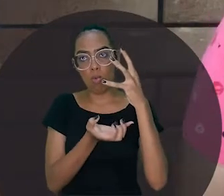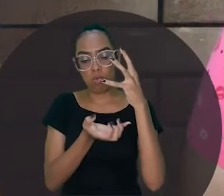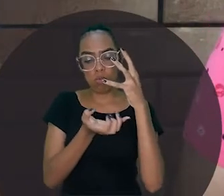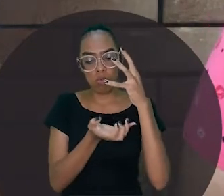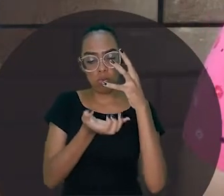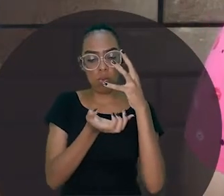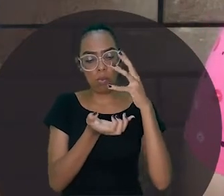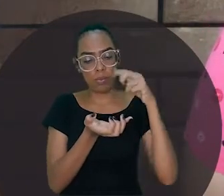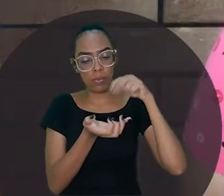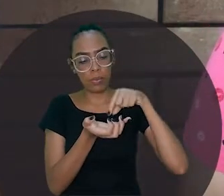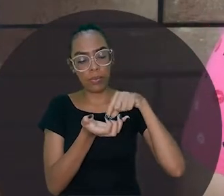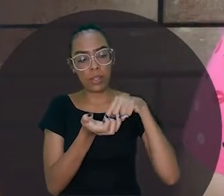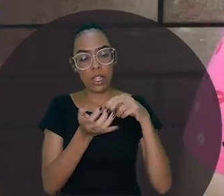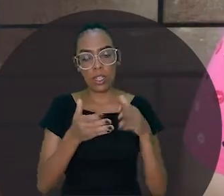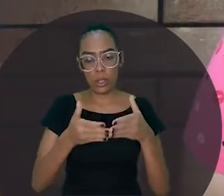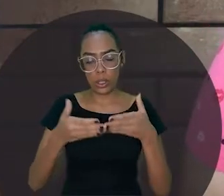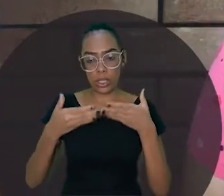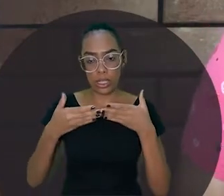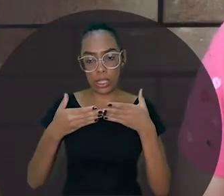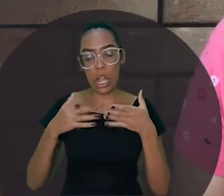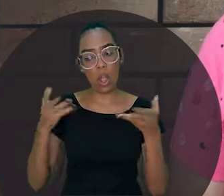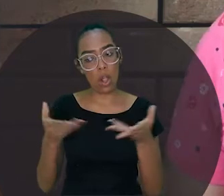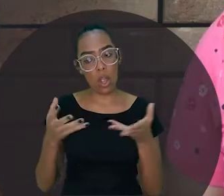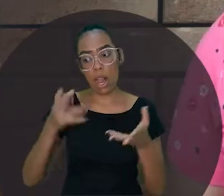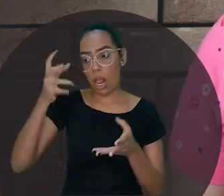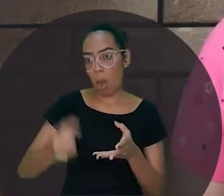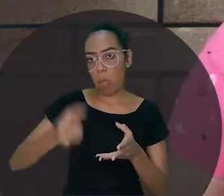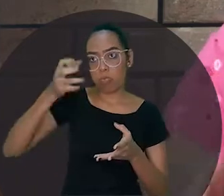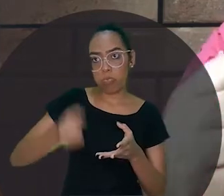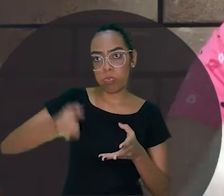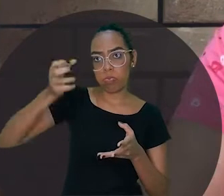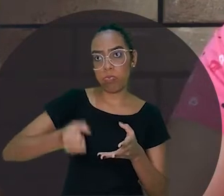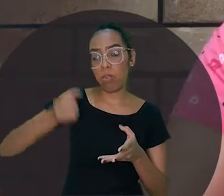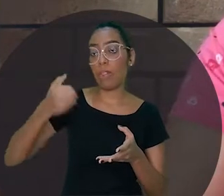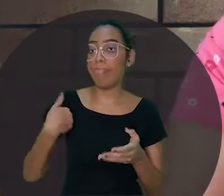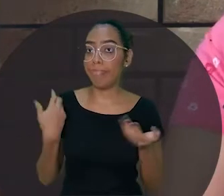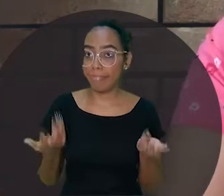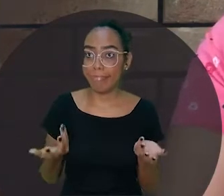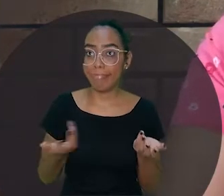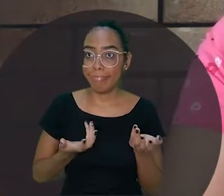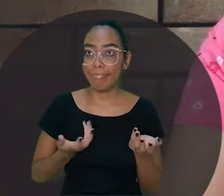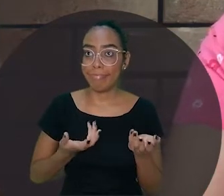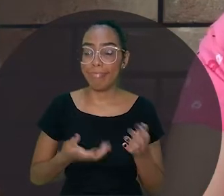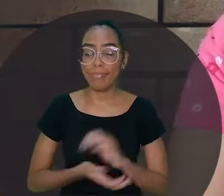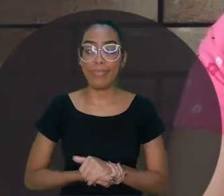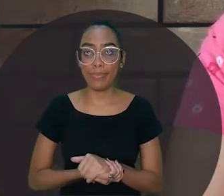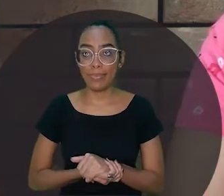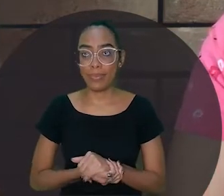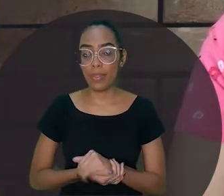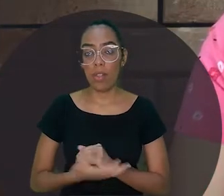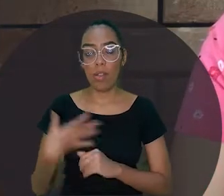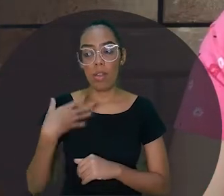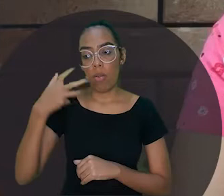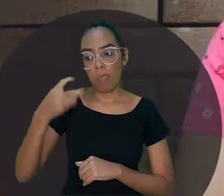bem amarradinha. Quando ela estava bem amarrada, ele, dá licença, dona onça, pegou lá na onça, tirou lá das